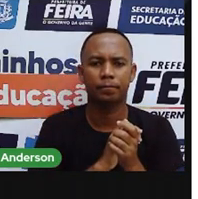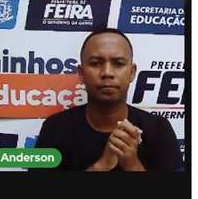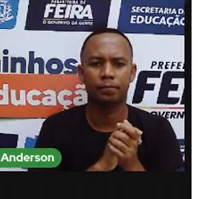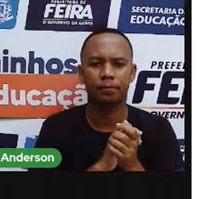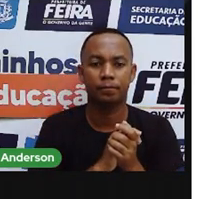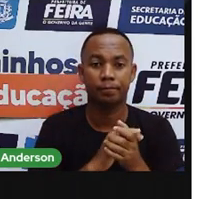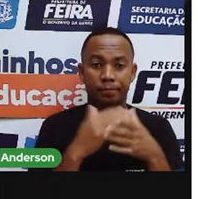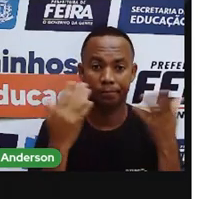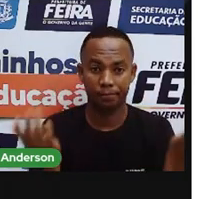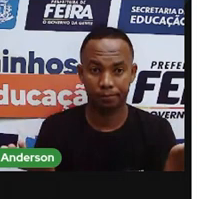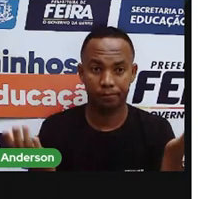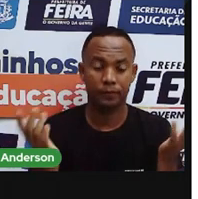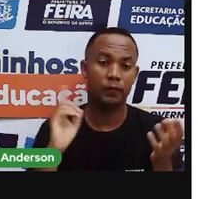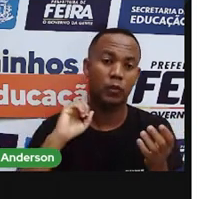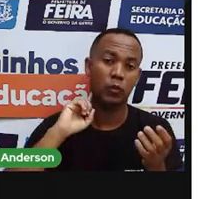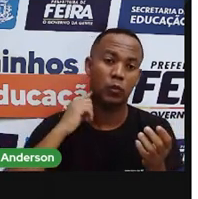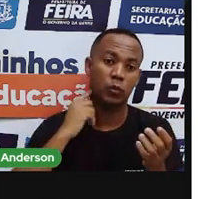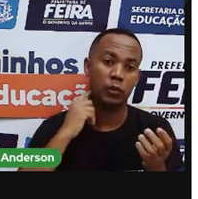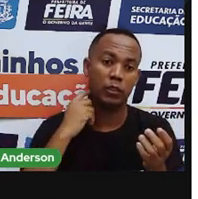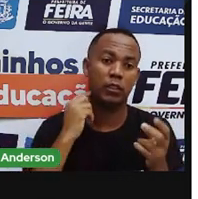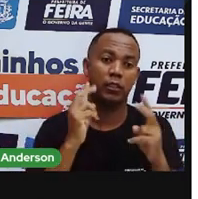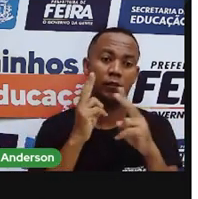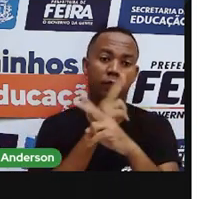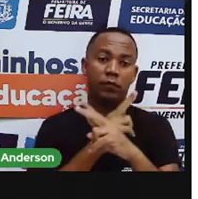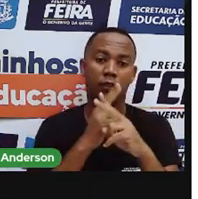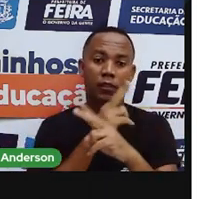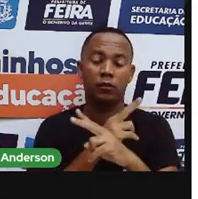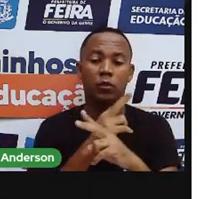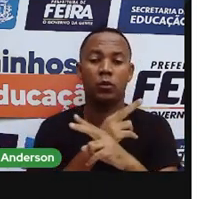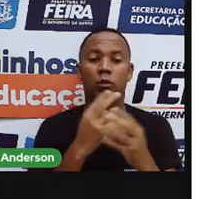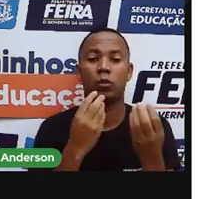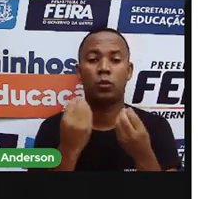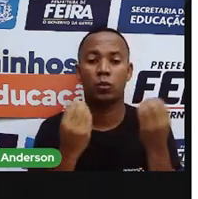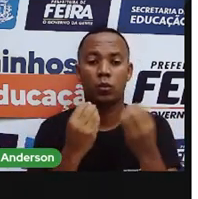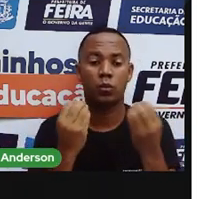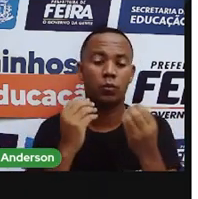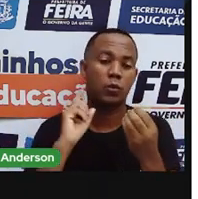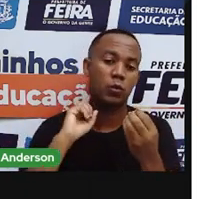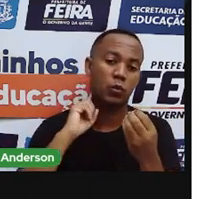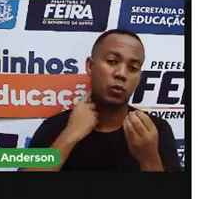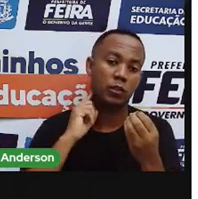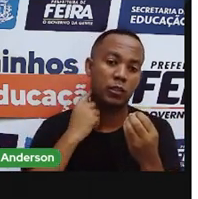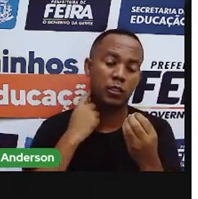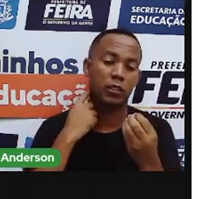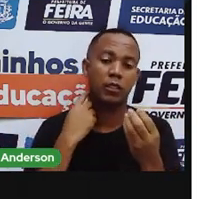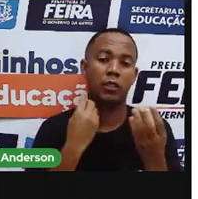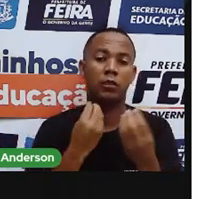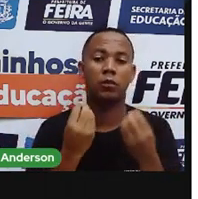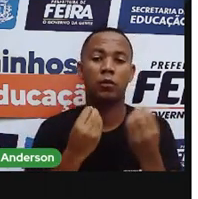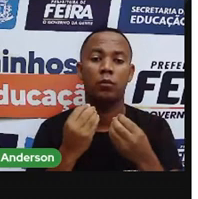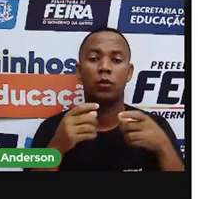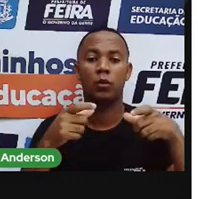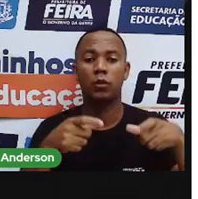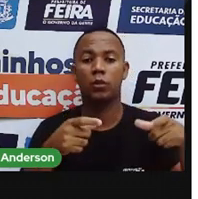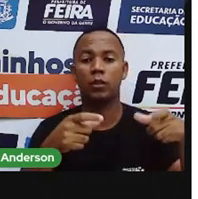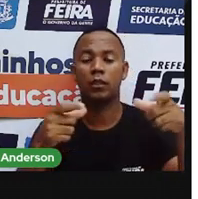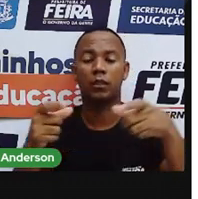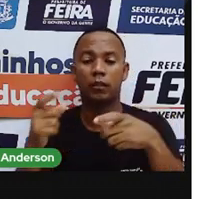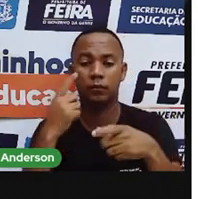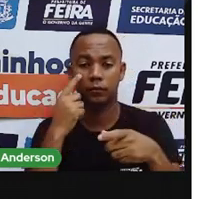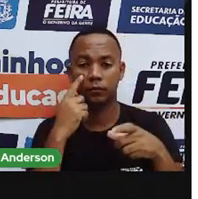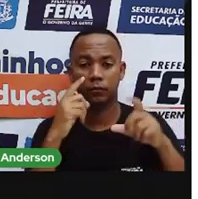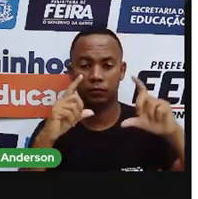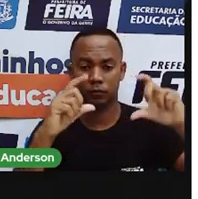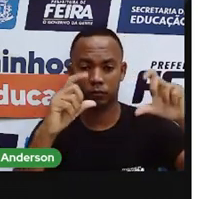Bom. Poluição do ar. Ocorre pelo aumento de gases poluentes. Aonde? Na atmosfera. Olha só para essa